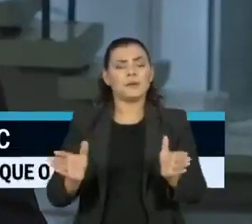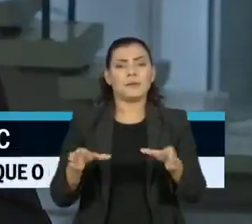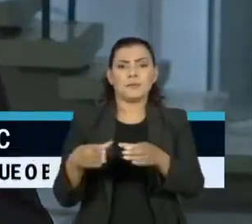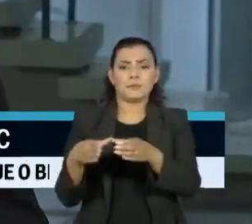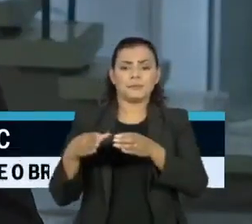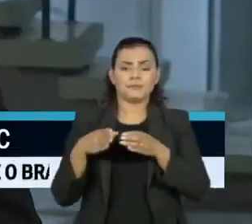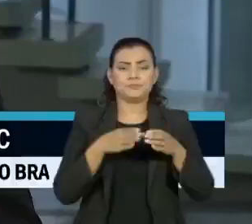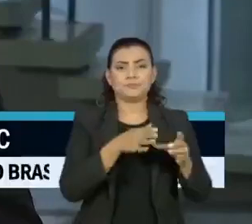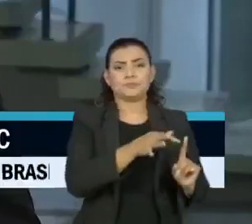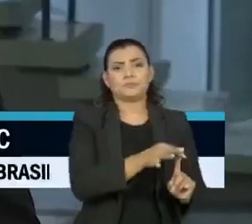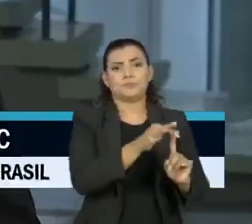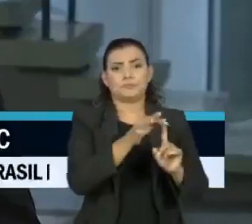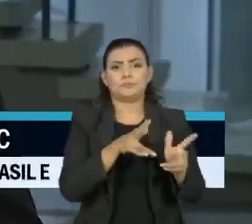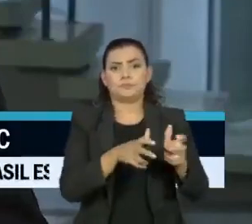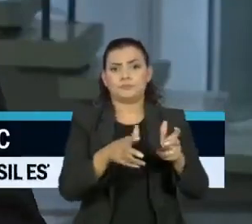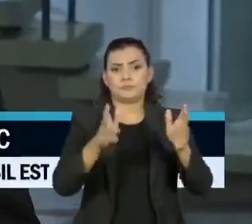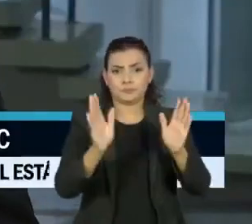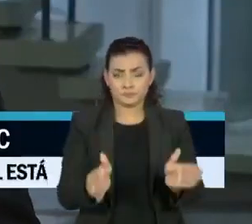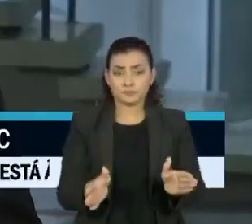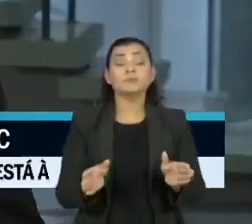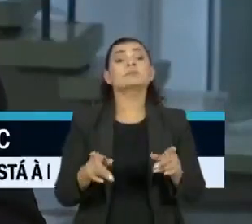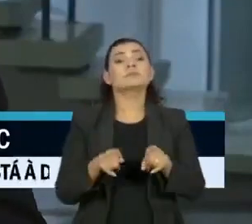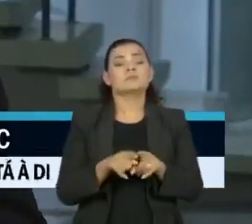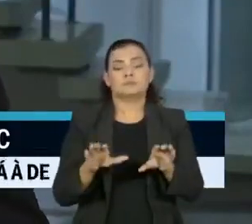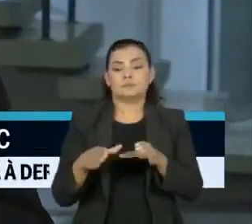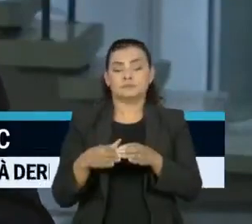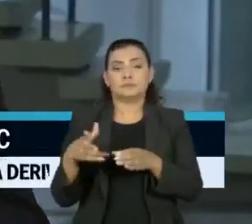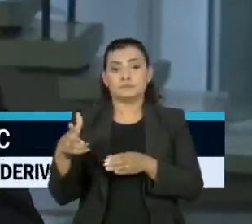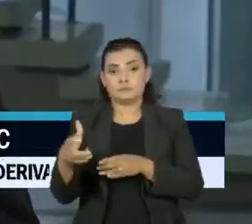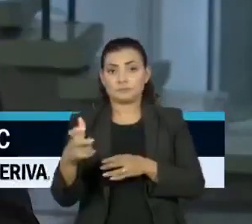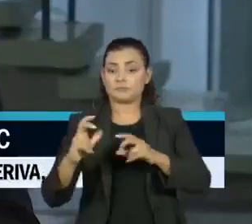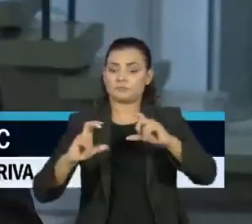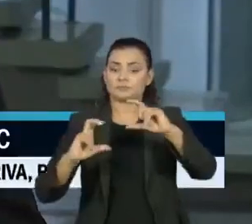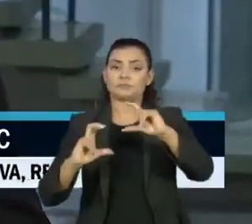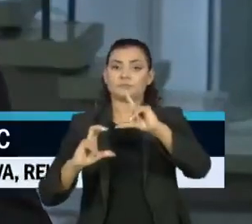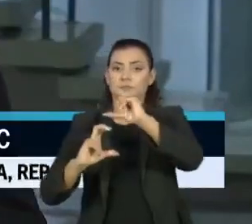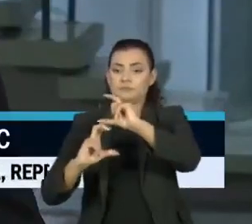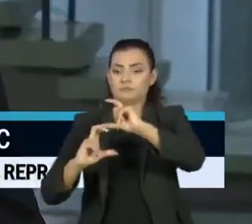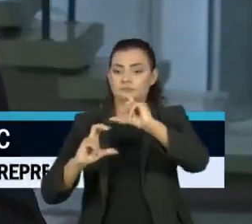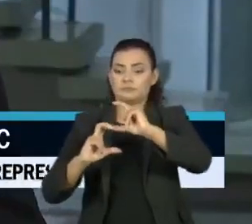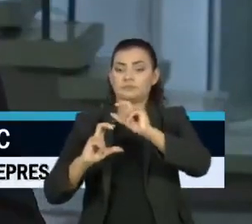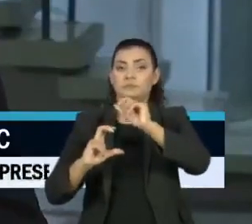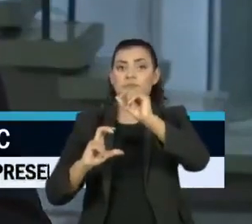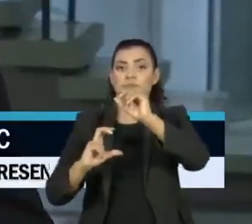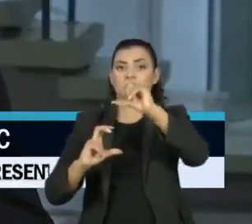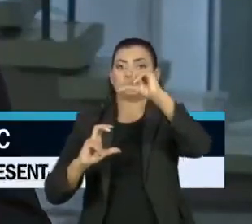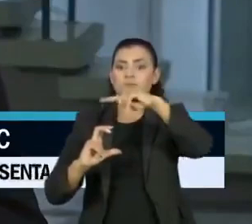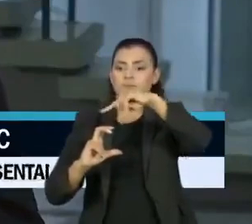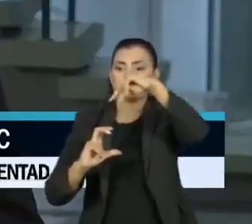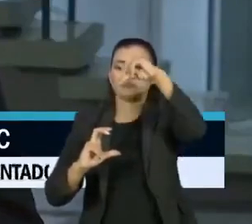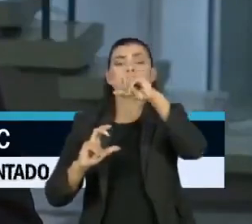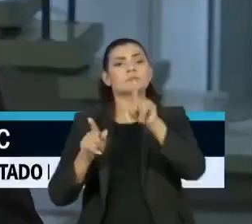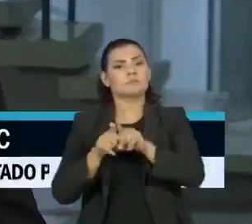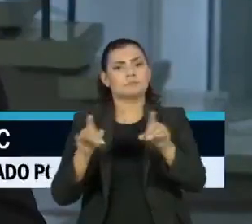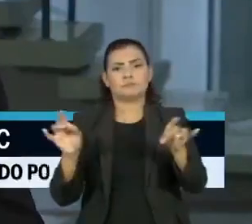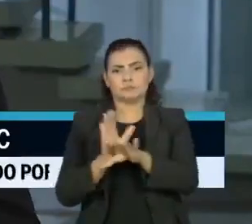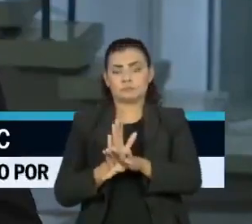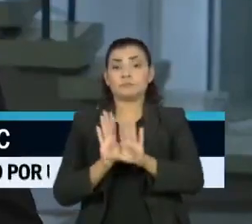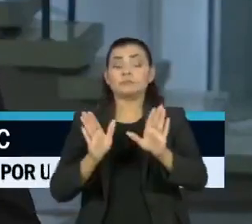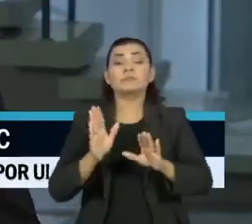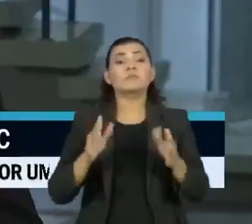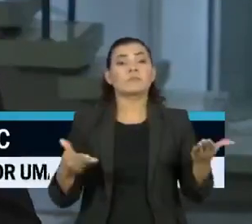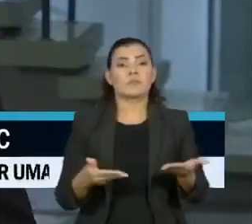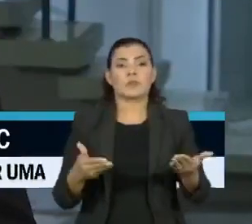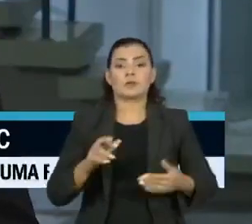os grupos prioritários, inclusive com seringas e agulhas suficientes. E hoje o ministro Ricardo Lewandowski, do